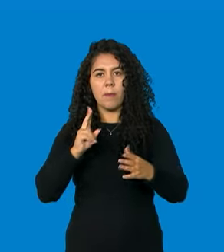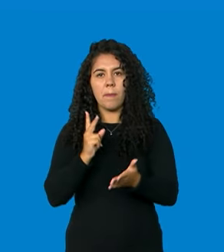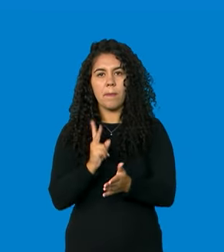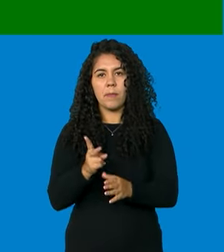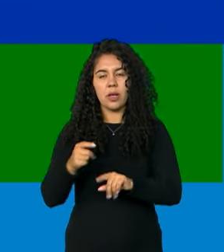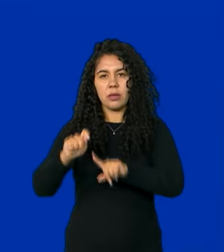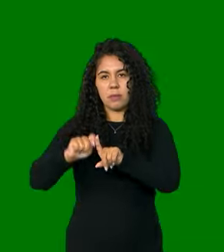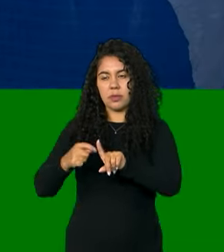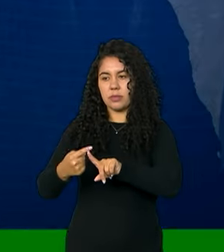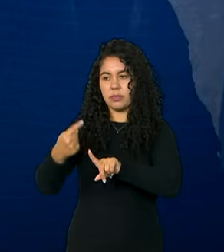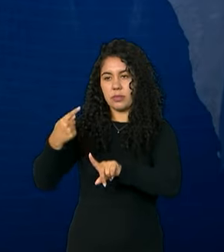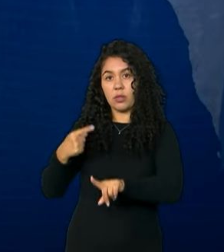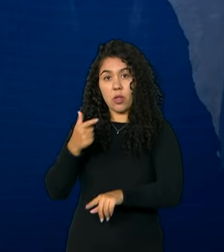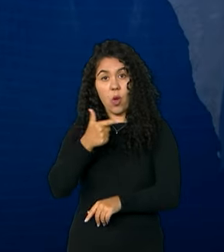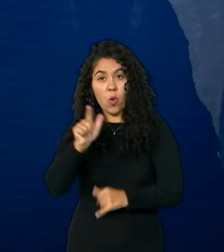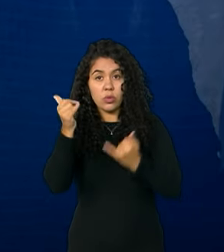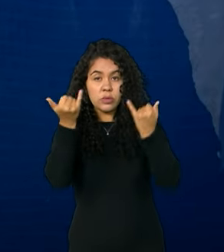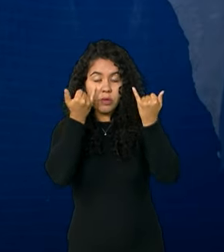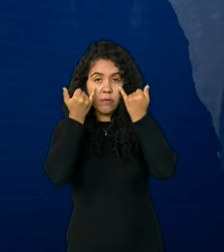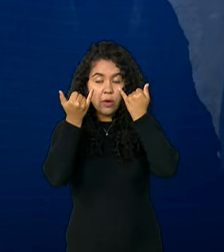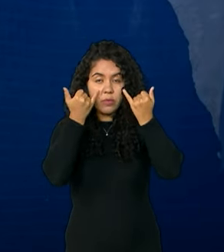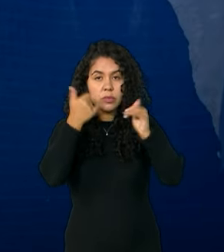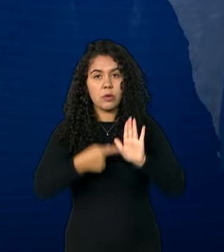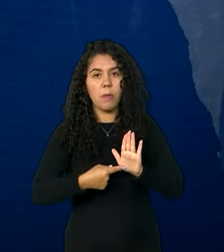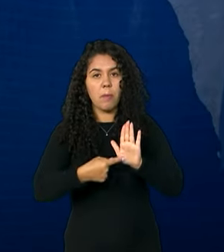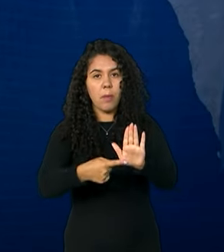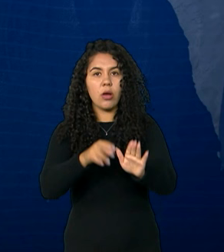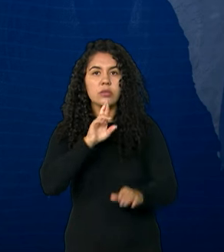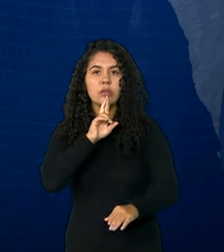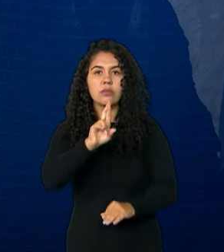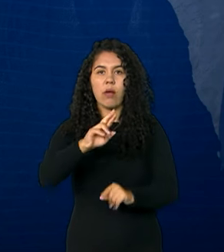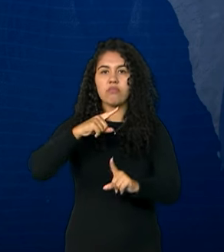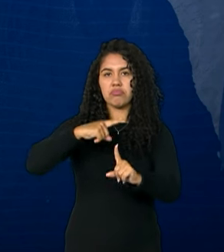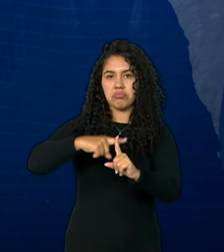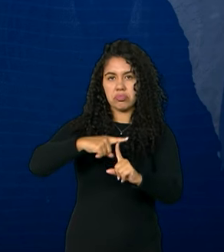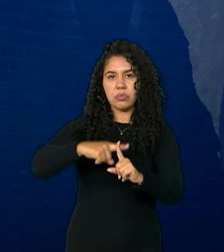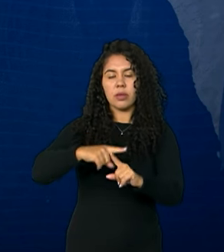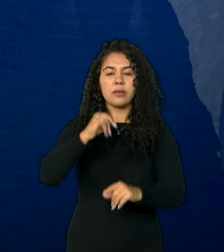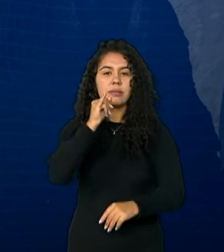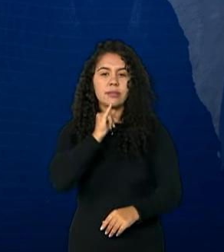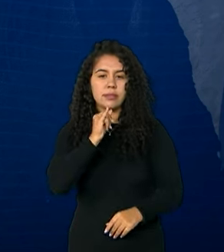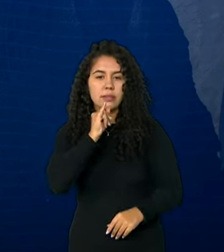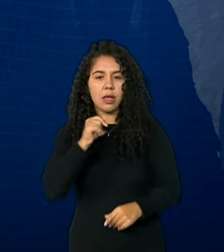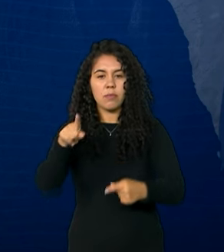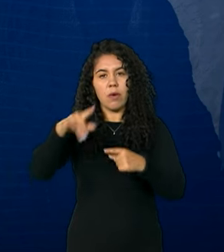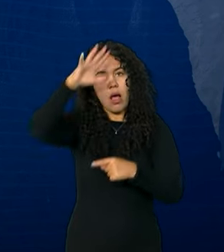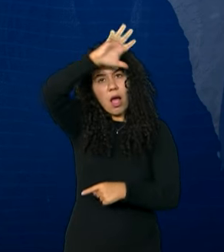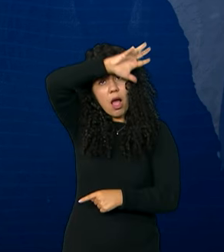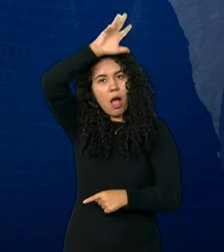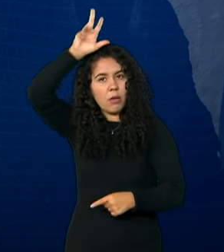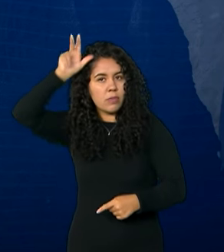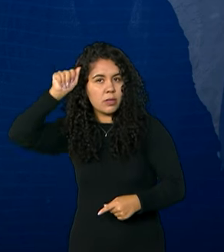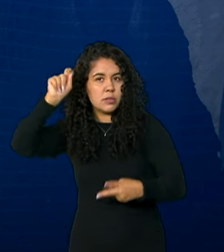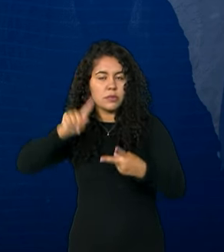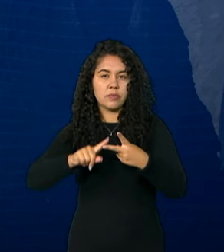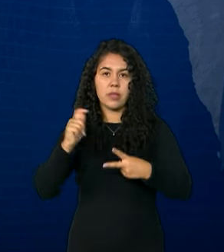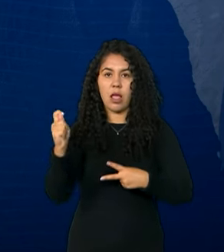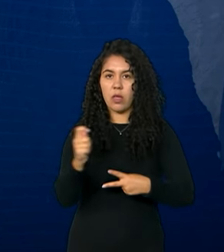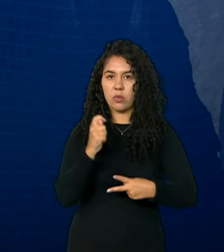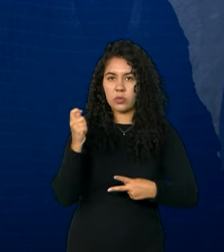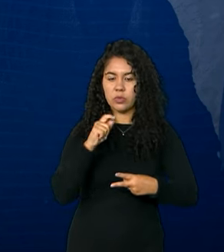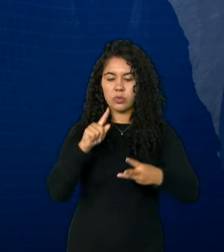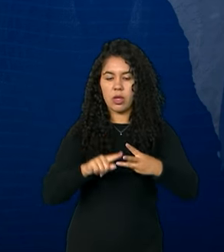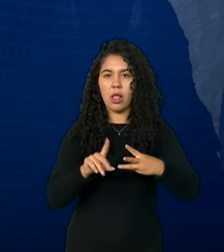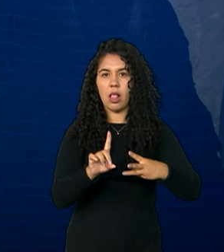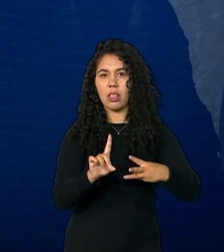Outros dados também mostram resultados favoráveis, como o Amazonas, Rio Grande do Sul e o Distrito